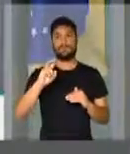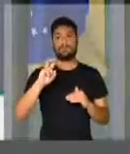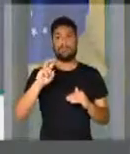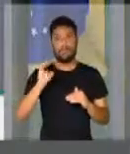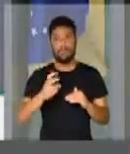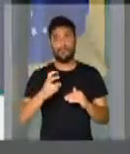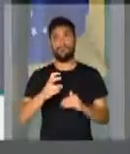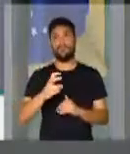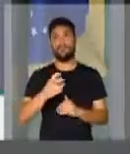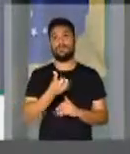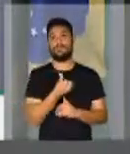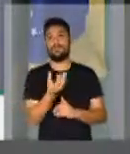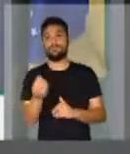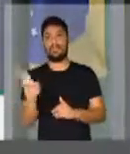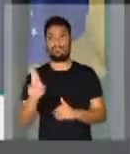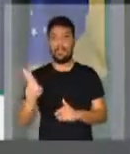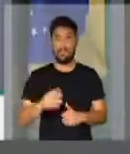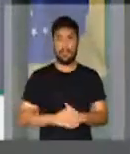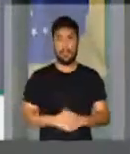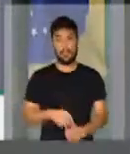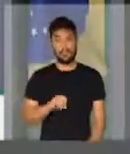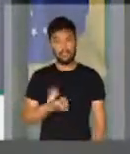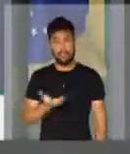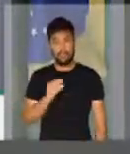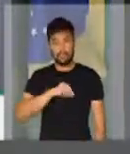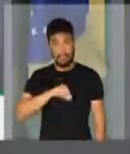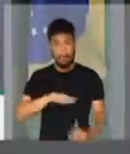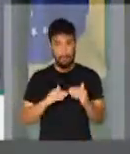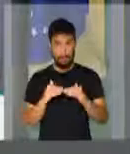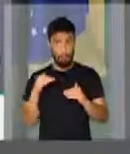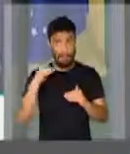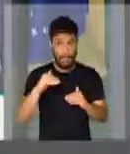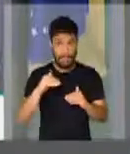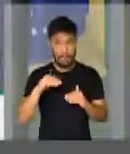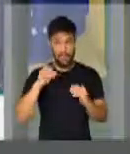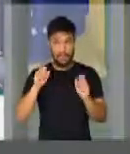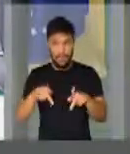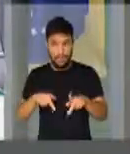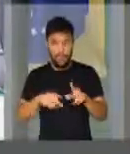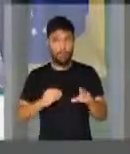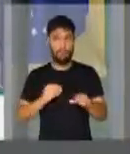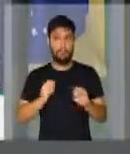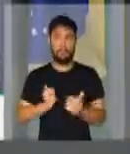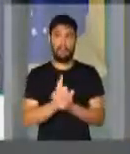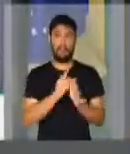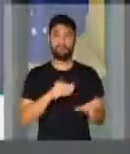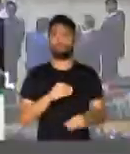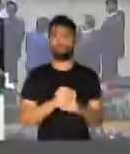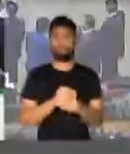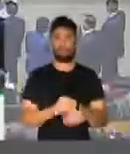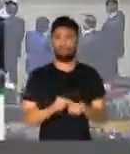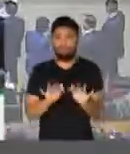de R$.600. Quem quiser ganhar mais, pague por isso. É simples assim. Muito obrigada, presidente.